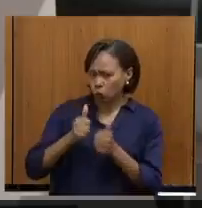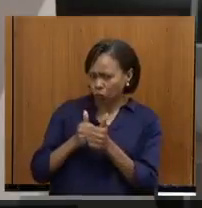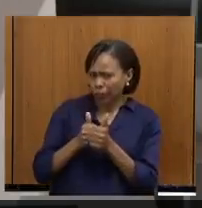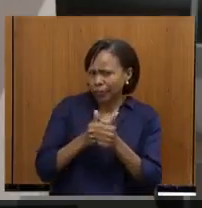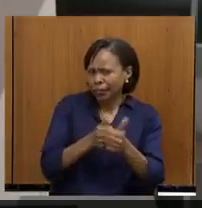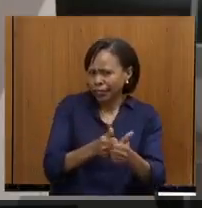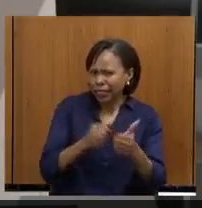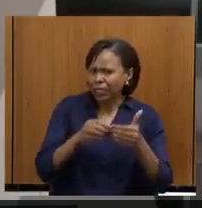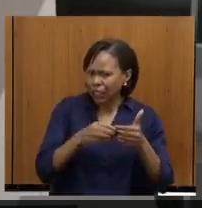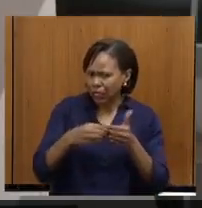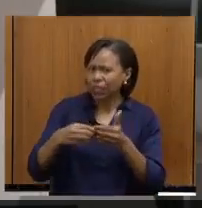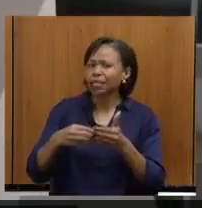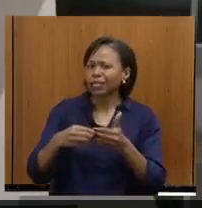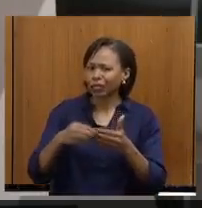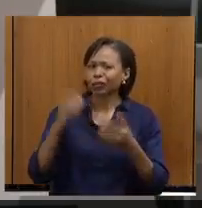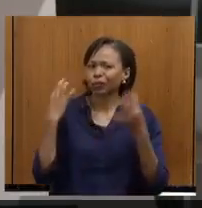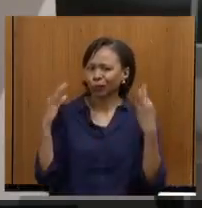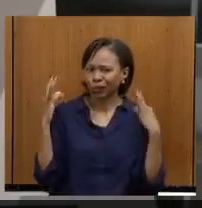números que aumentaram muito.